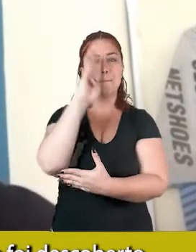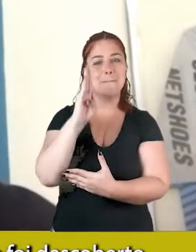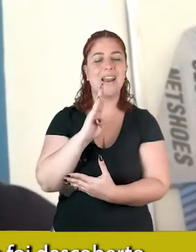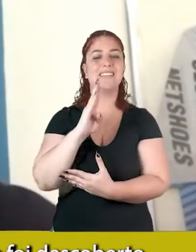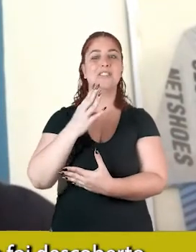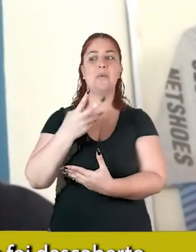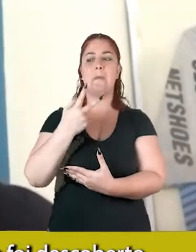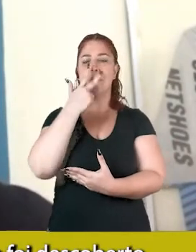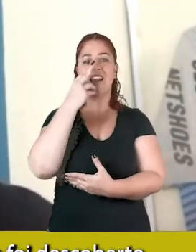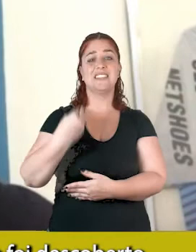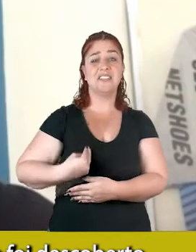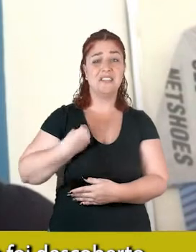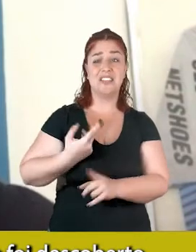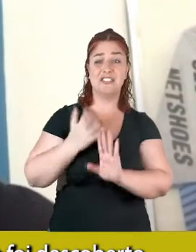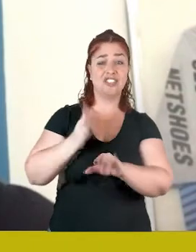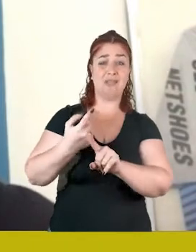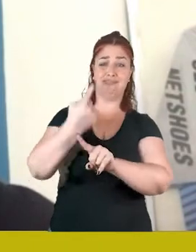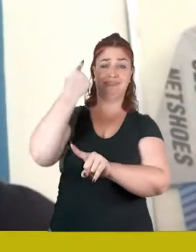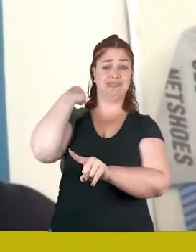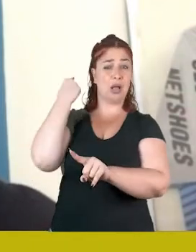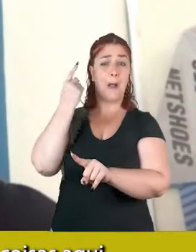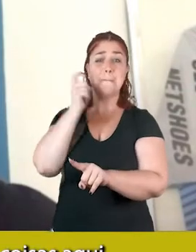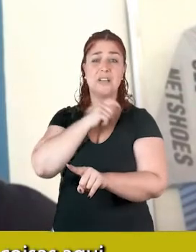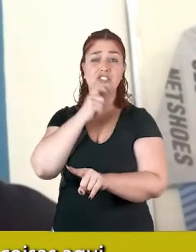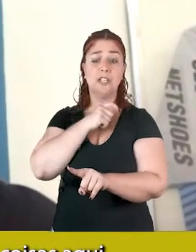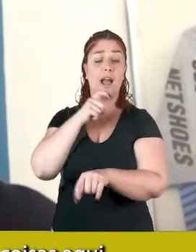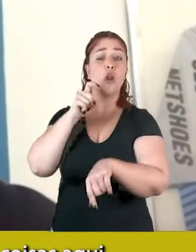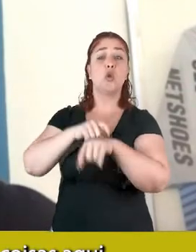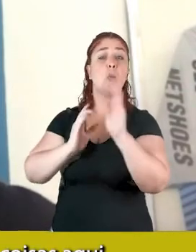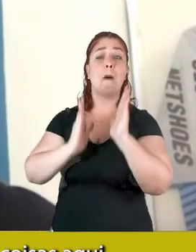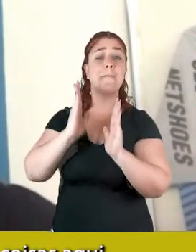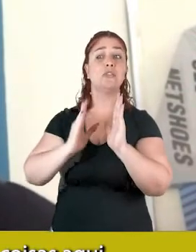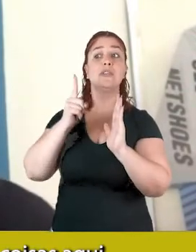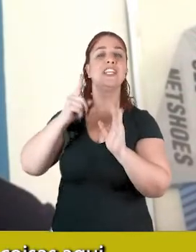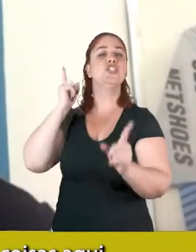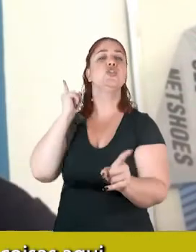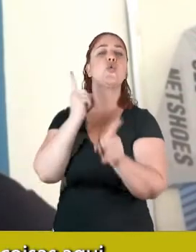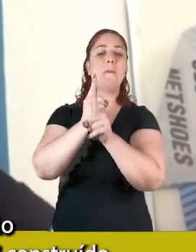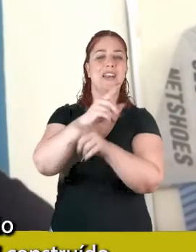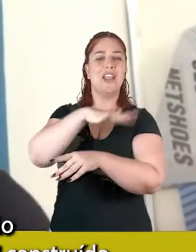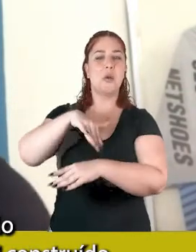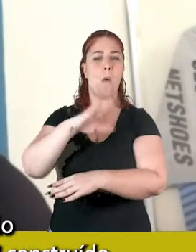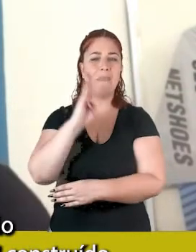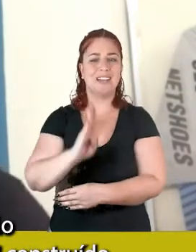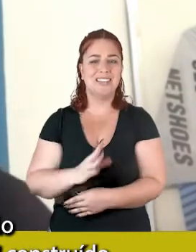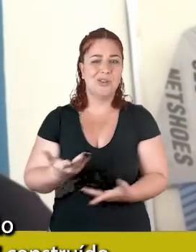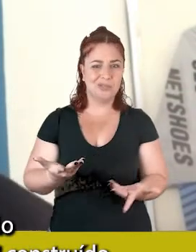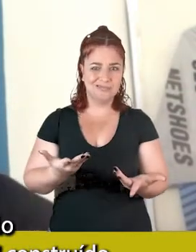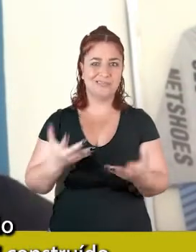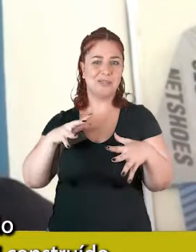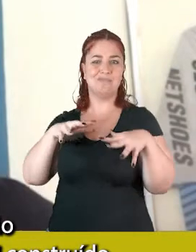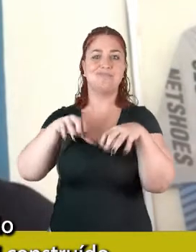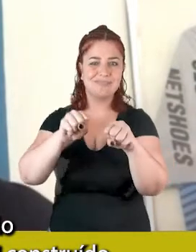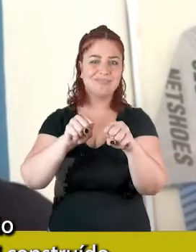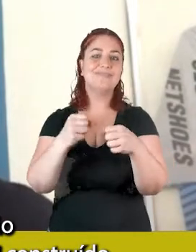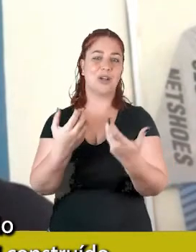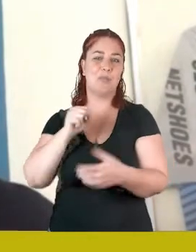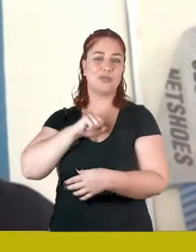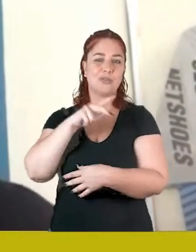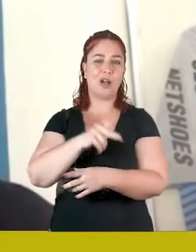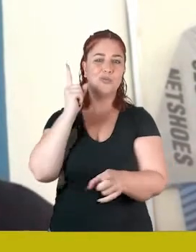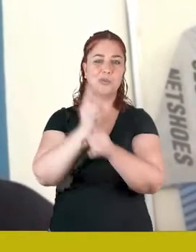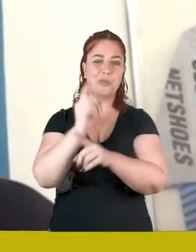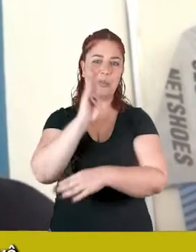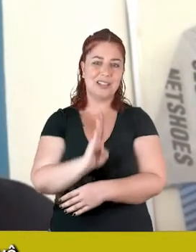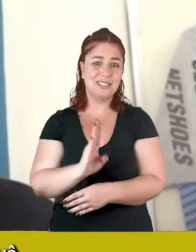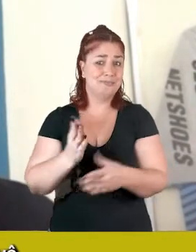uma mentira desde que foi descoberto, então, é muito difícil mudar as coisas aqui pela construção, da maneira que o país foi construído,